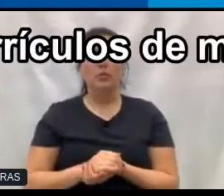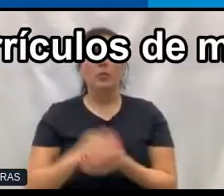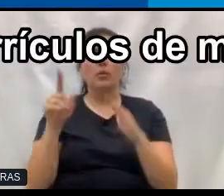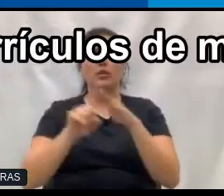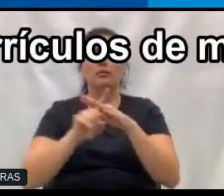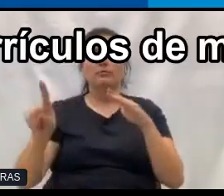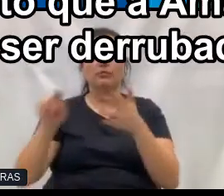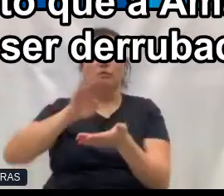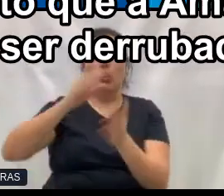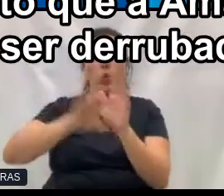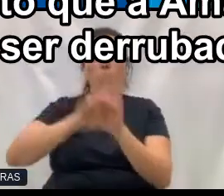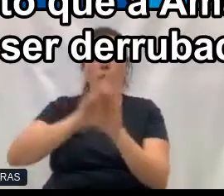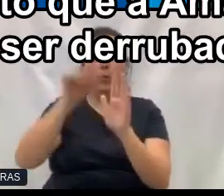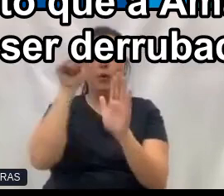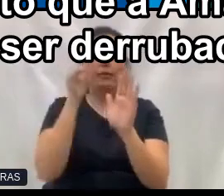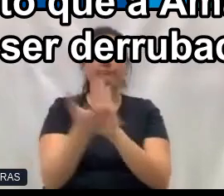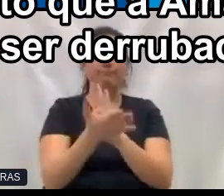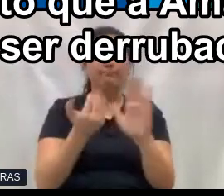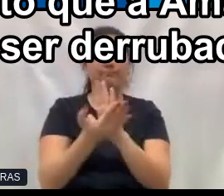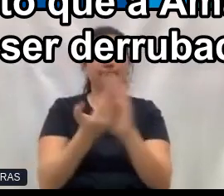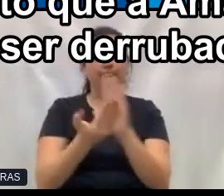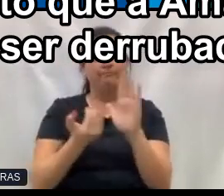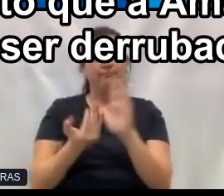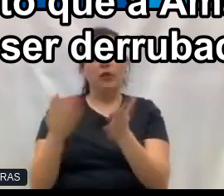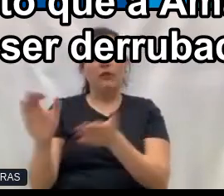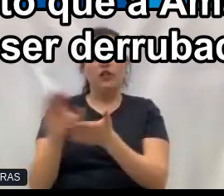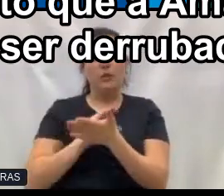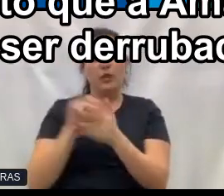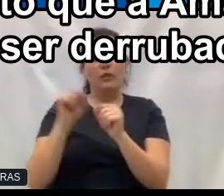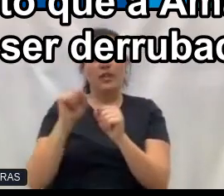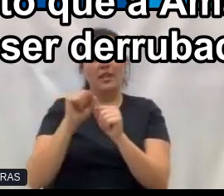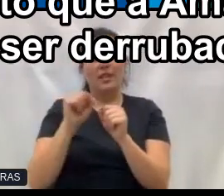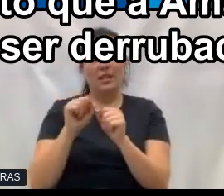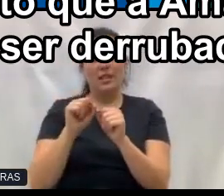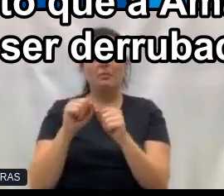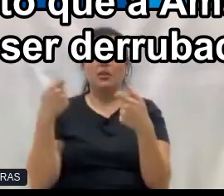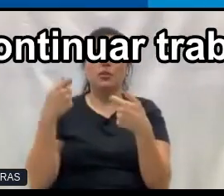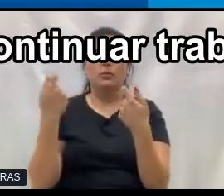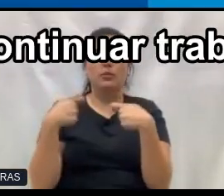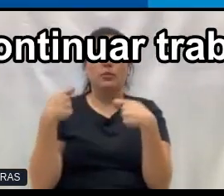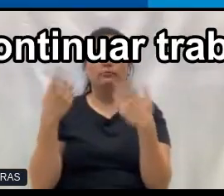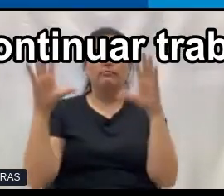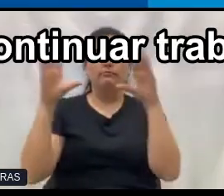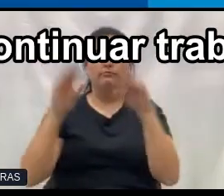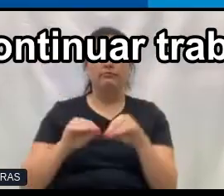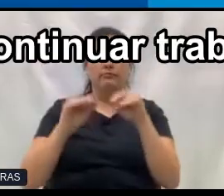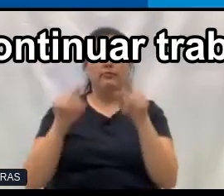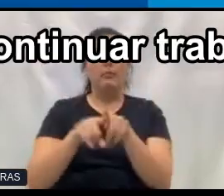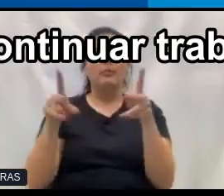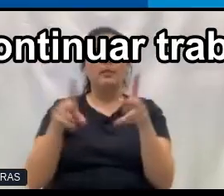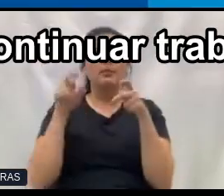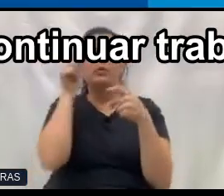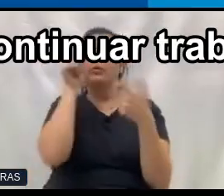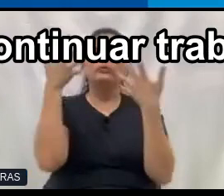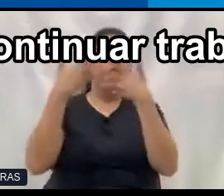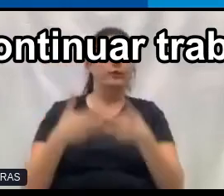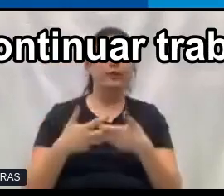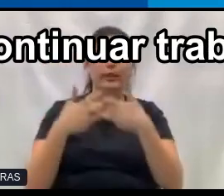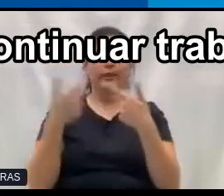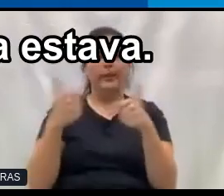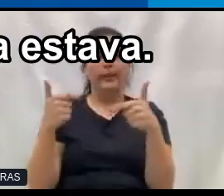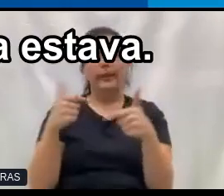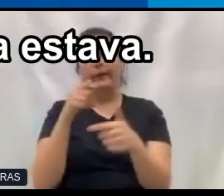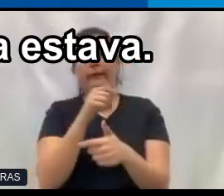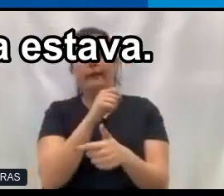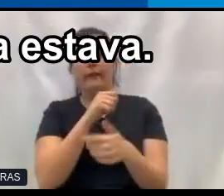currículos de mulheres. Então, esse investimento que a Amazon fez também teve que ser derrubado. Percebeu-se que não ia dar certo, continuar trabalhando com ela